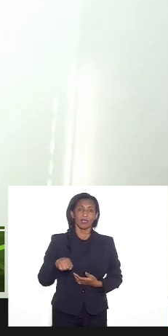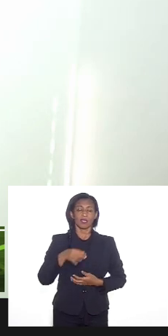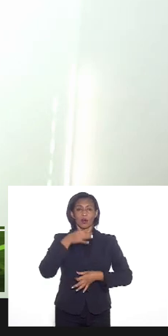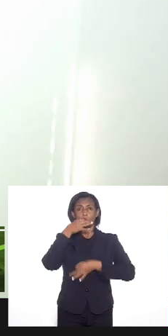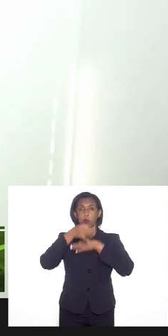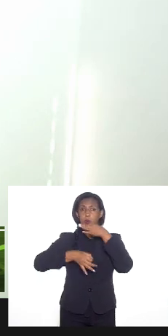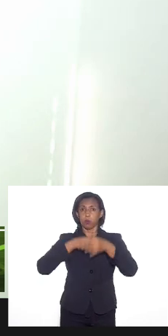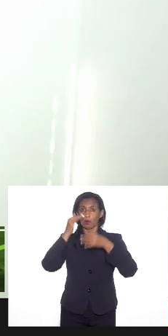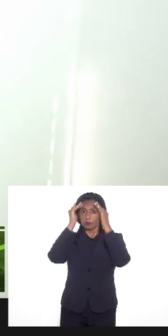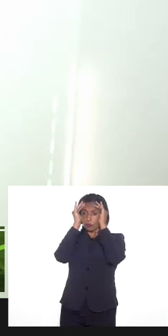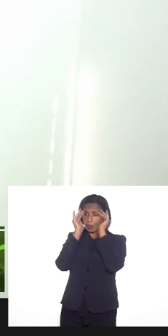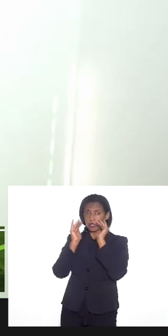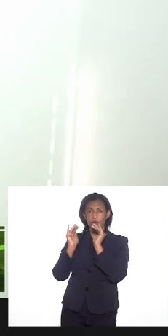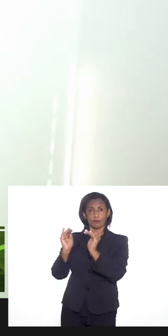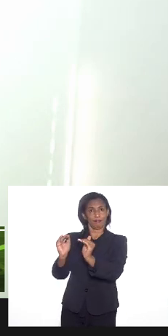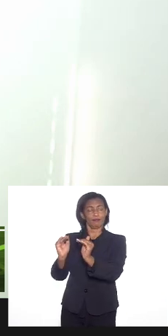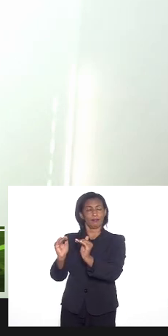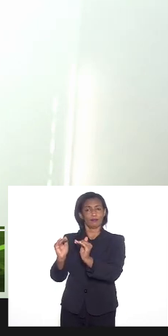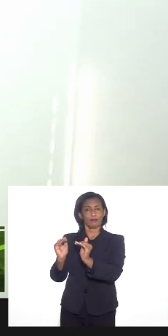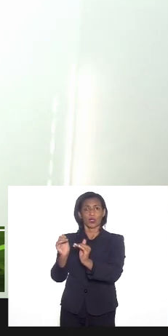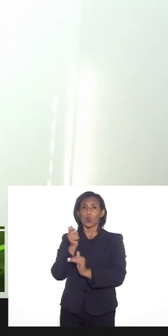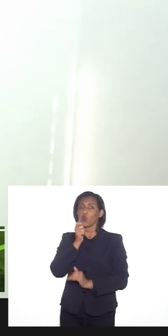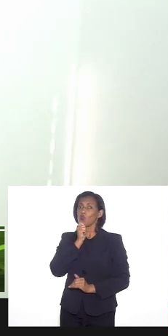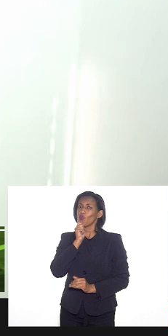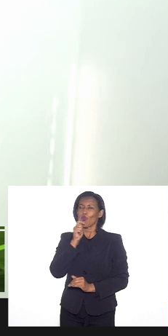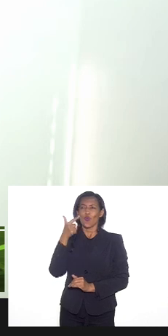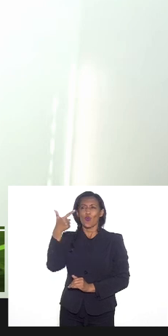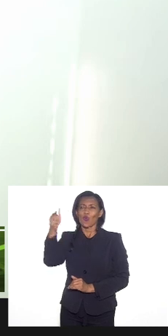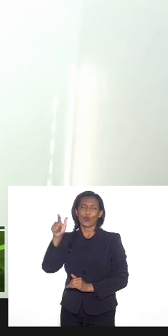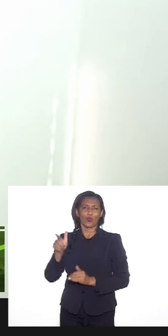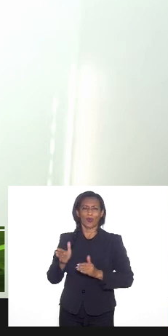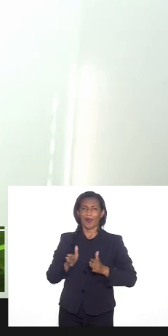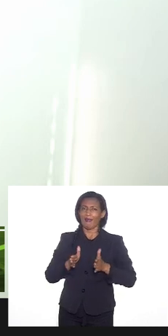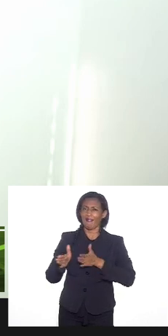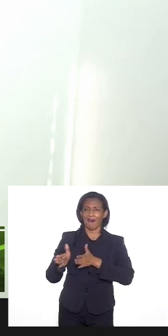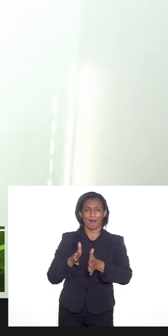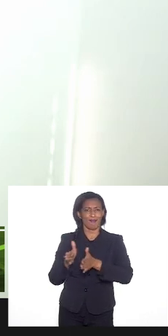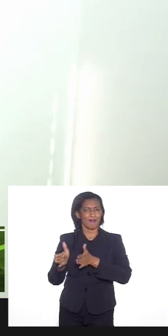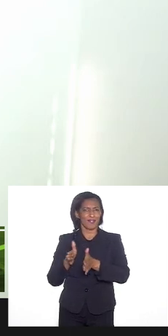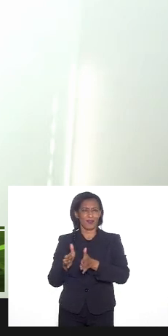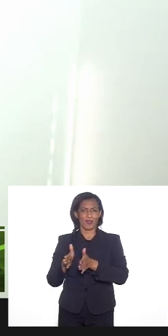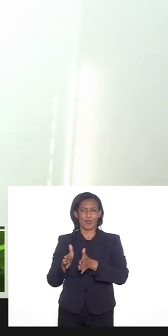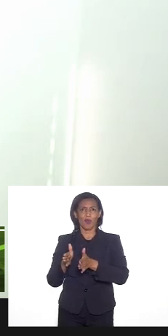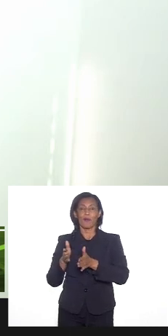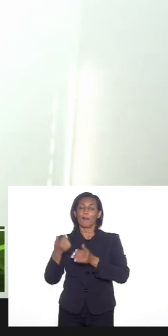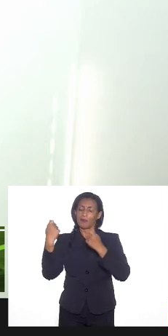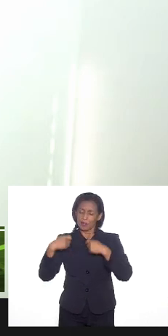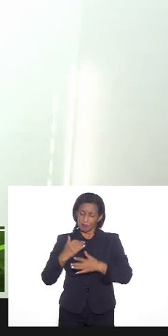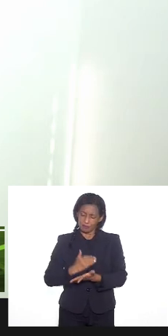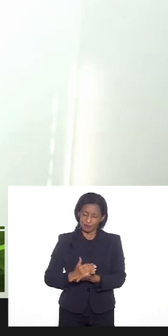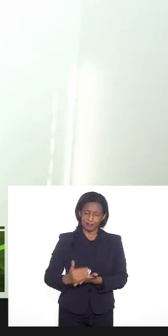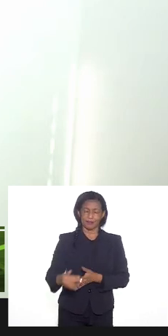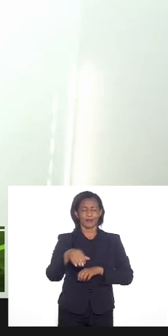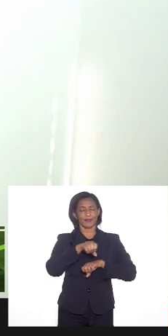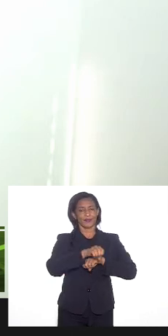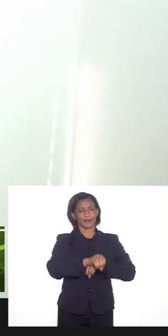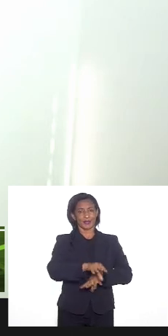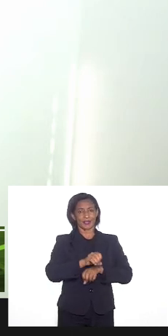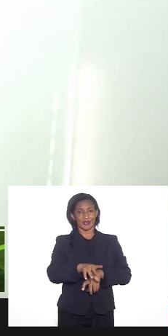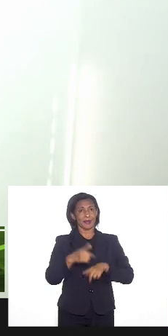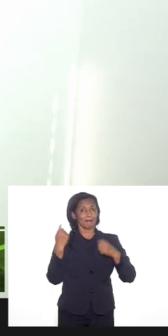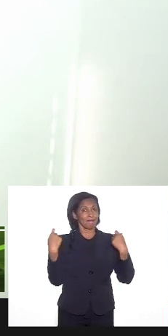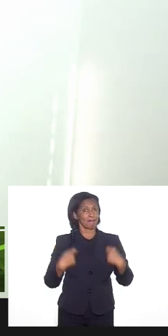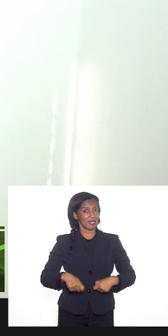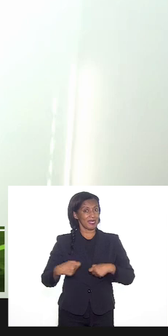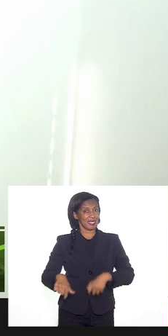respeito e aí não tem outro jeito Marta a não ser passar pela educação a gente precisa educar